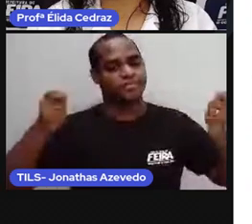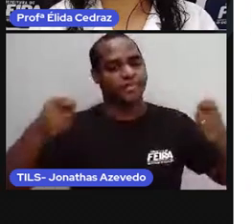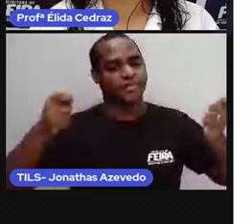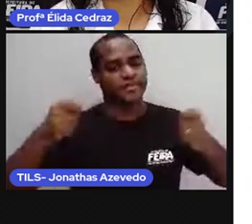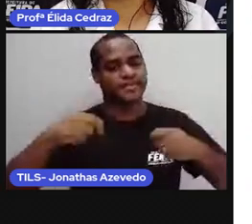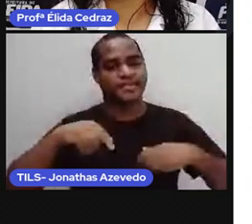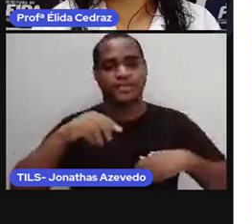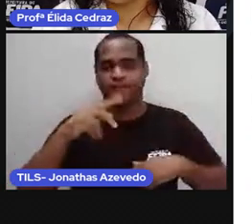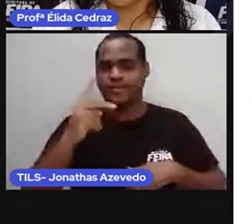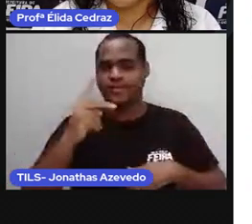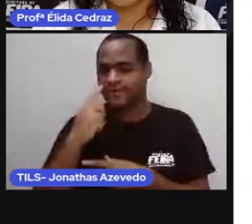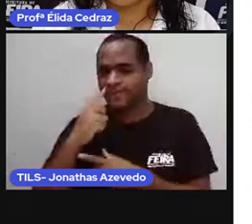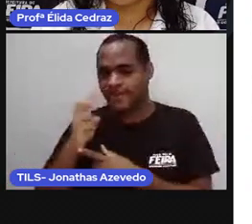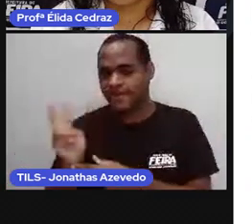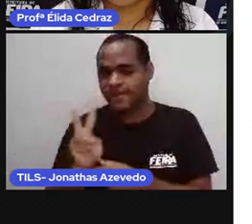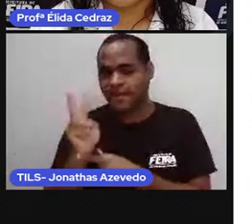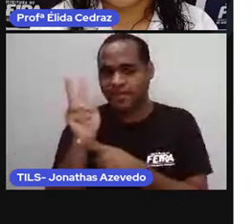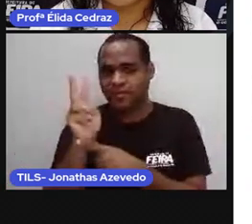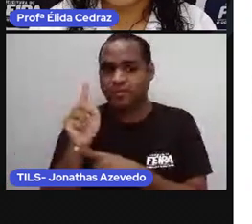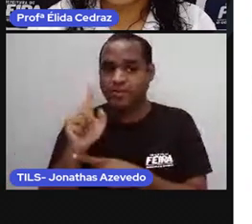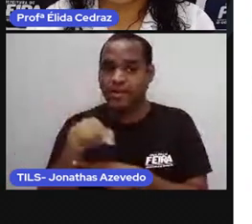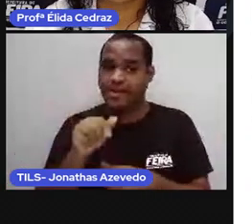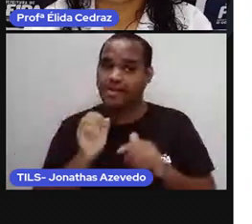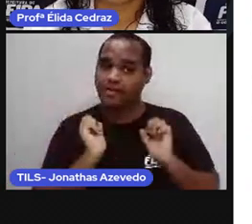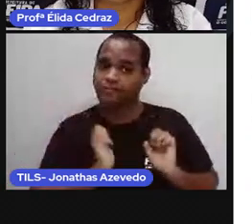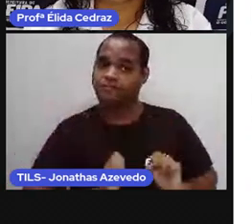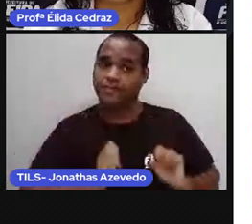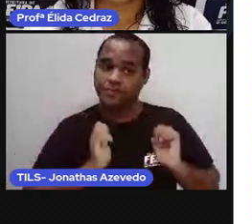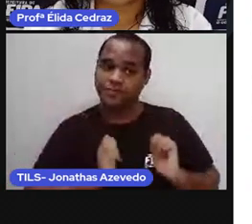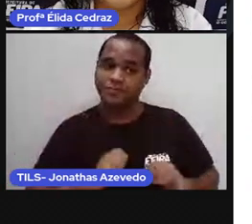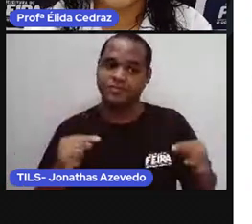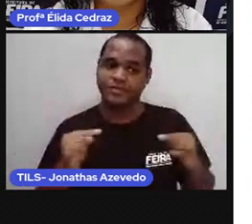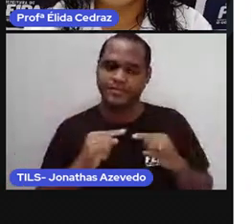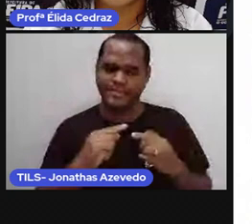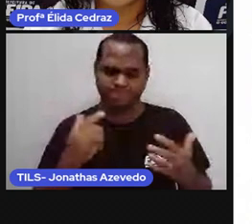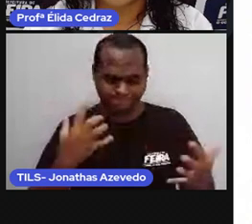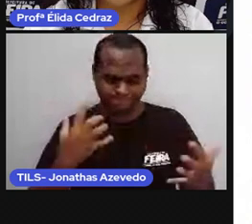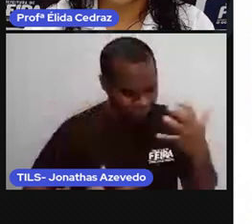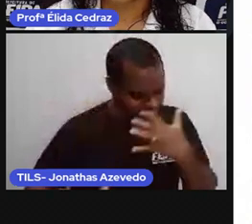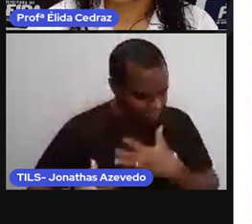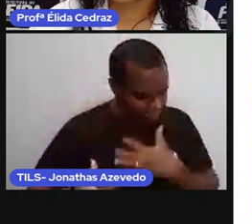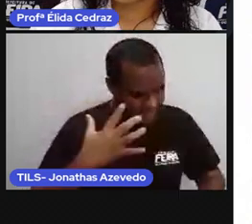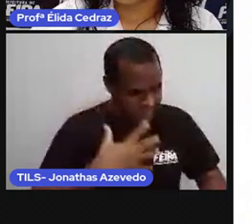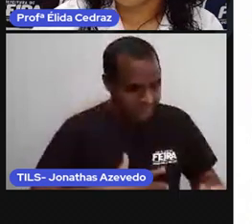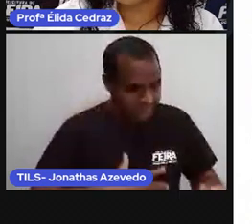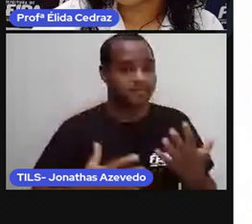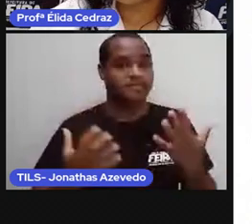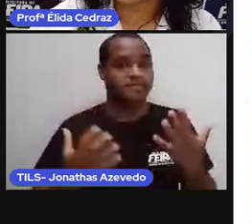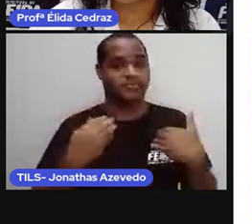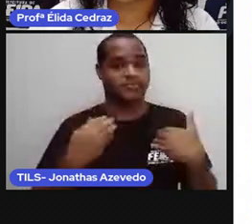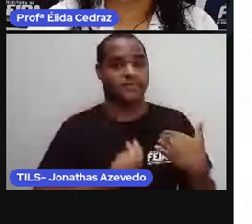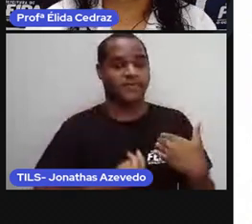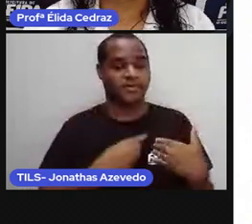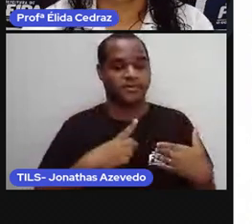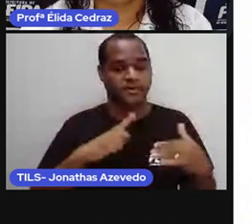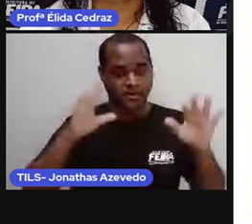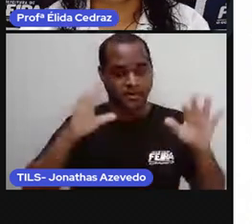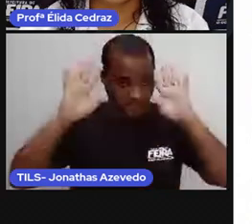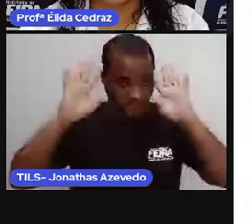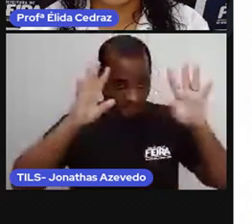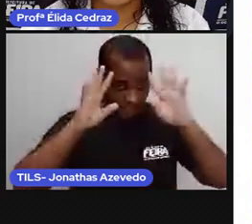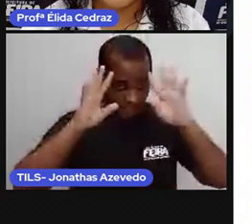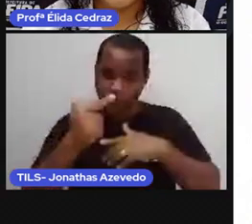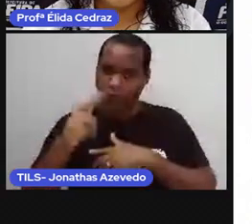os seus valores éticos e morais são confrontados com o modo de viver de